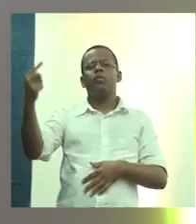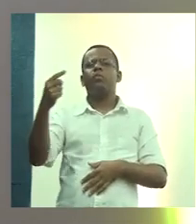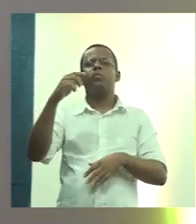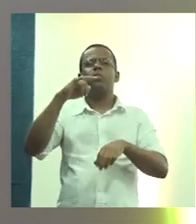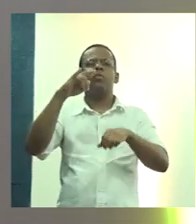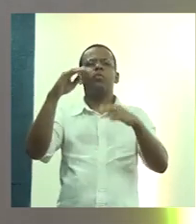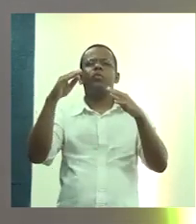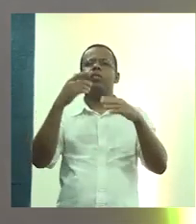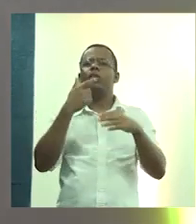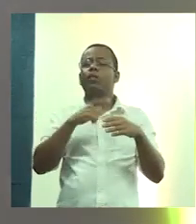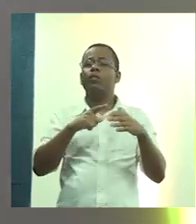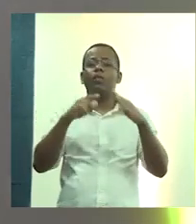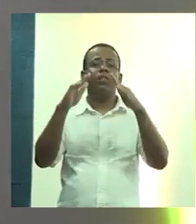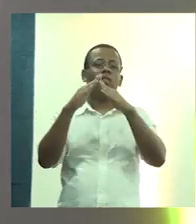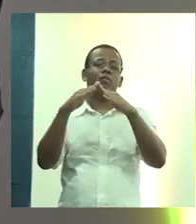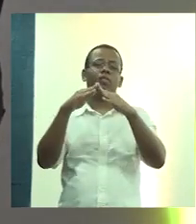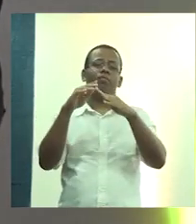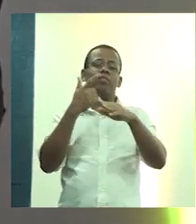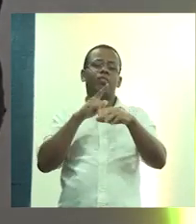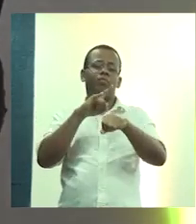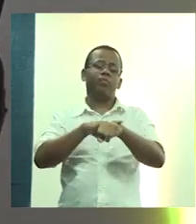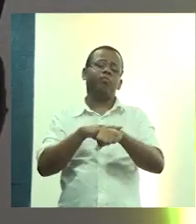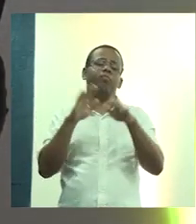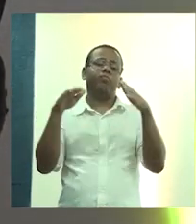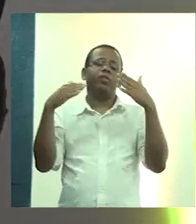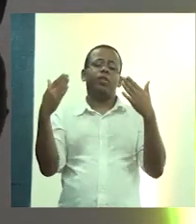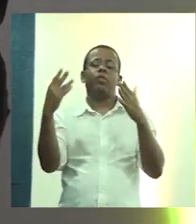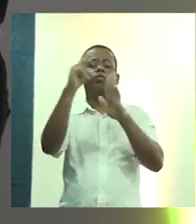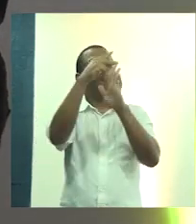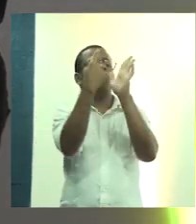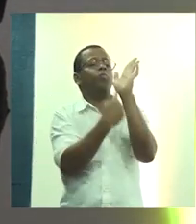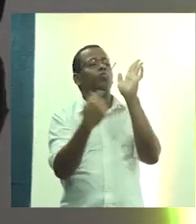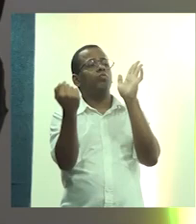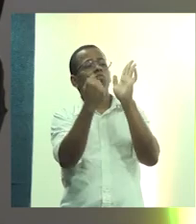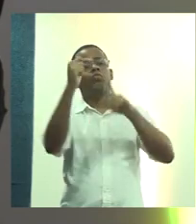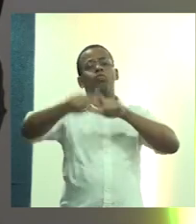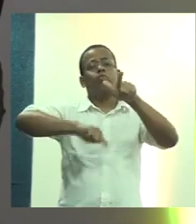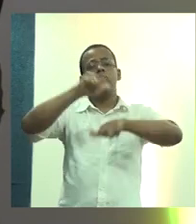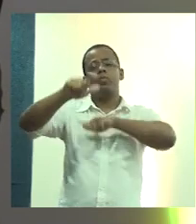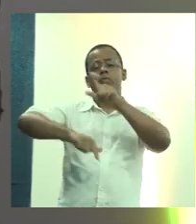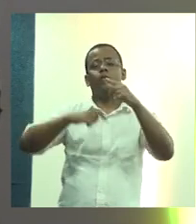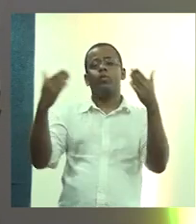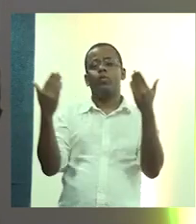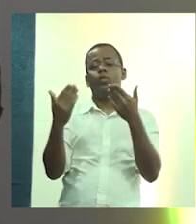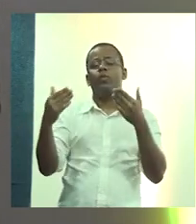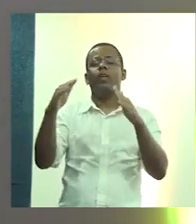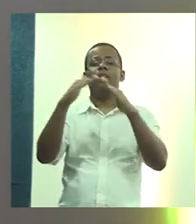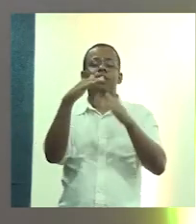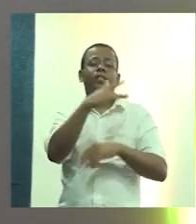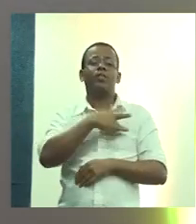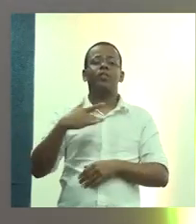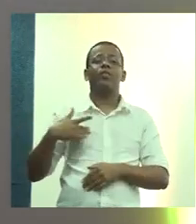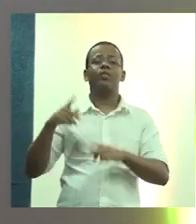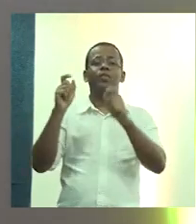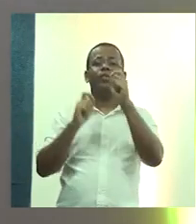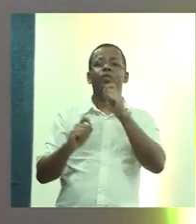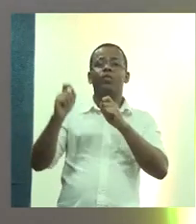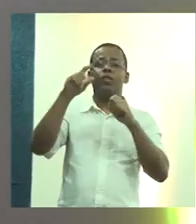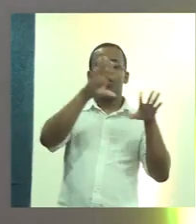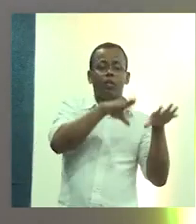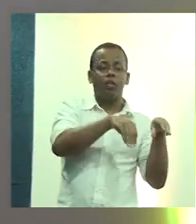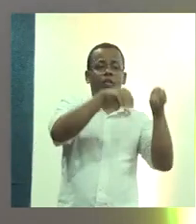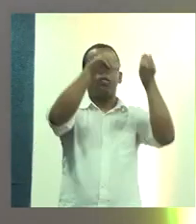projeto que a gente está trabalhando agora. Então, o caso saudável acabou migrando